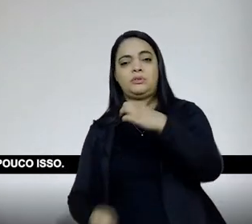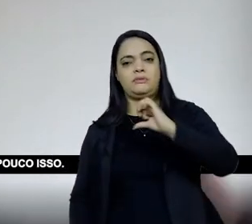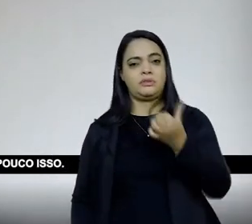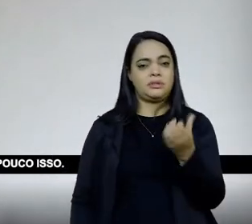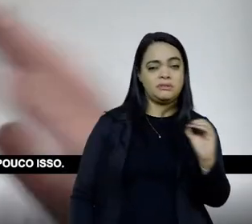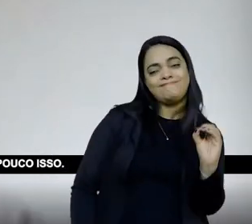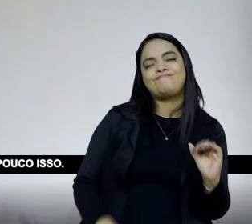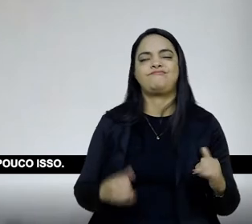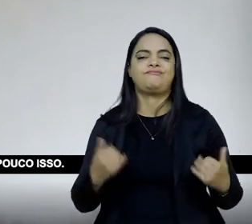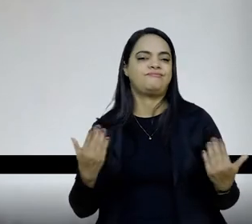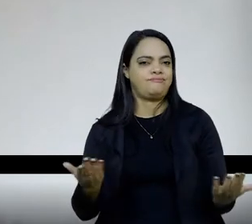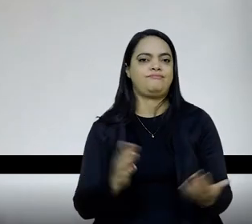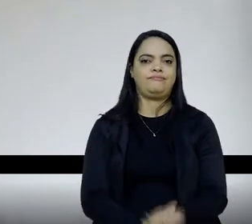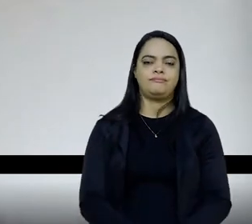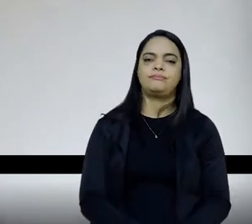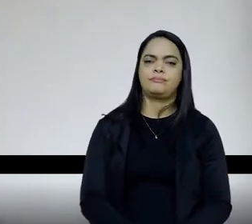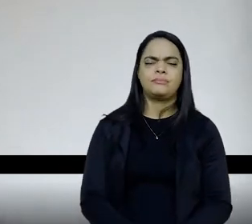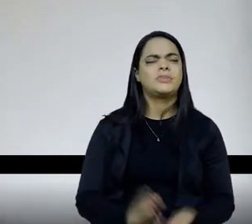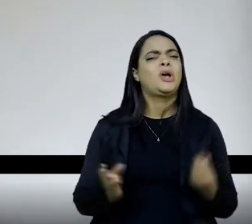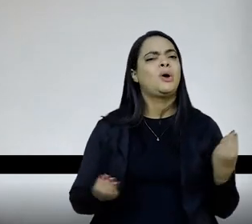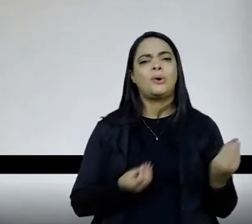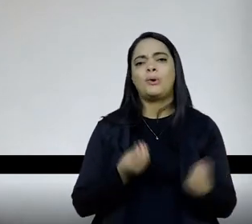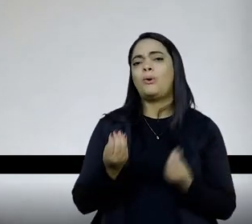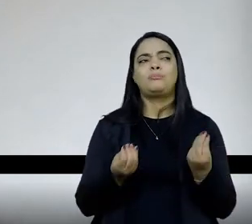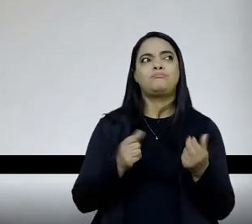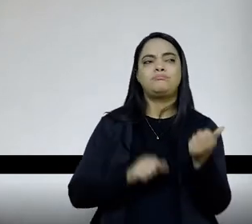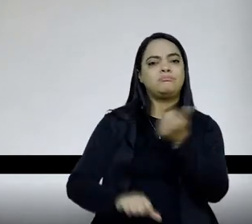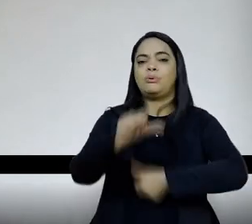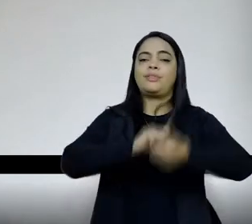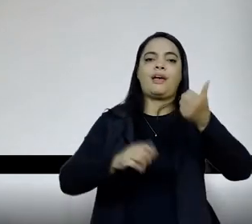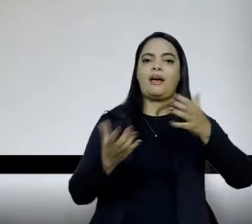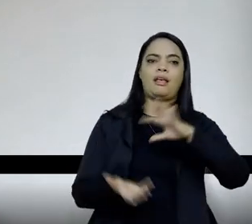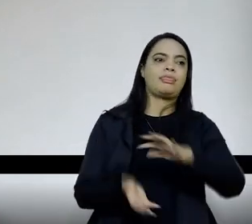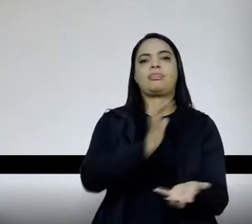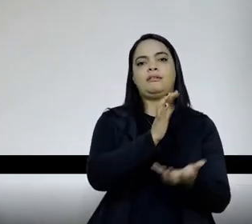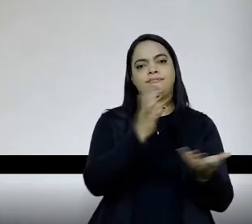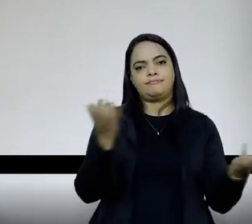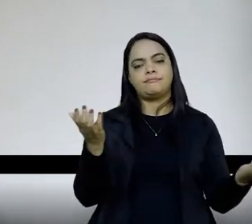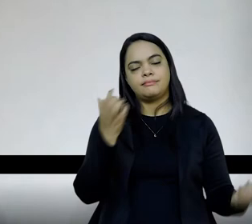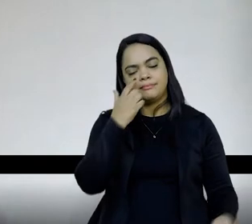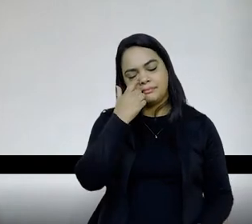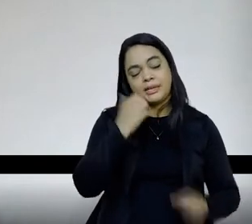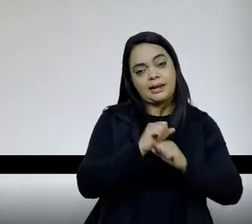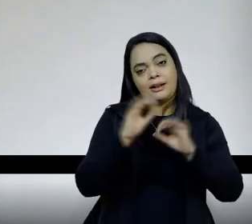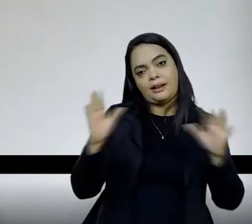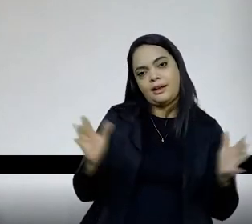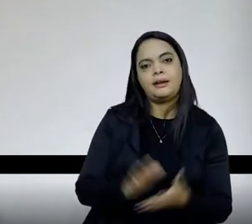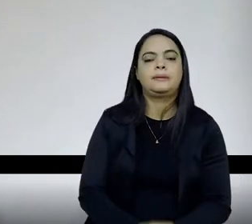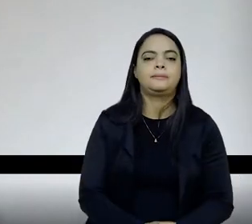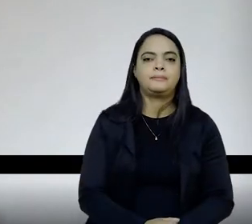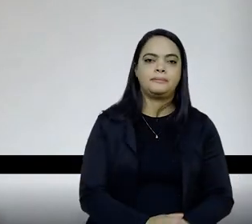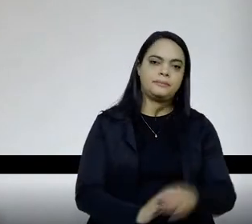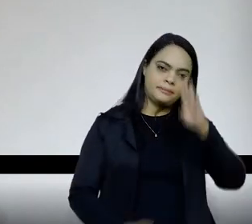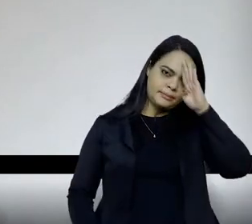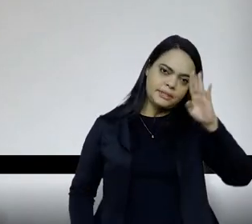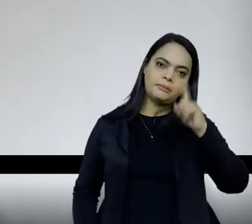forte, então, pouco isso, assim, como sair dessa, como sair dessa esparrela? Claro, uma questão fundamental